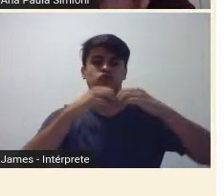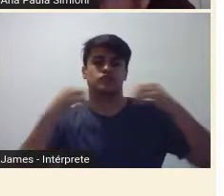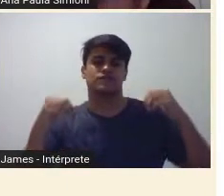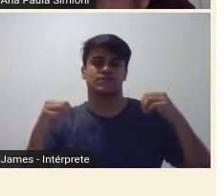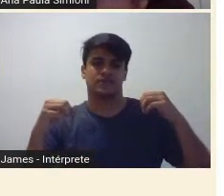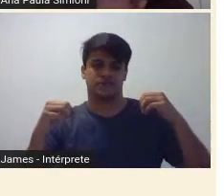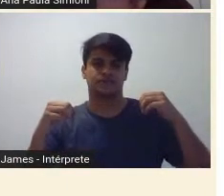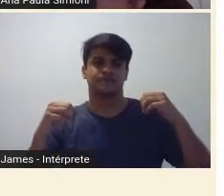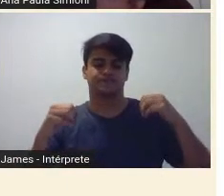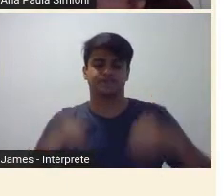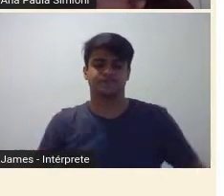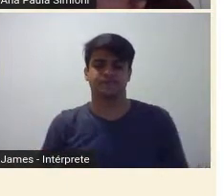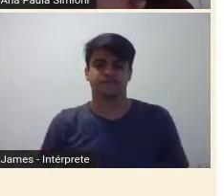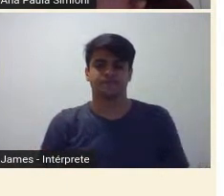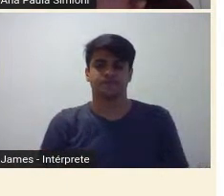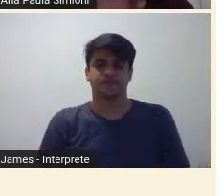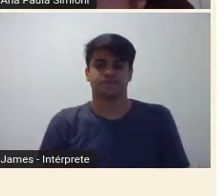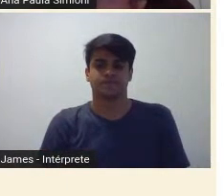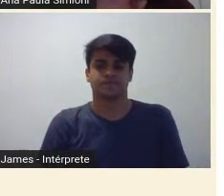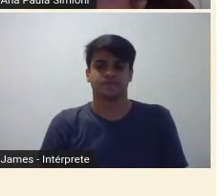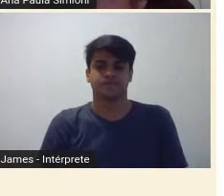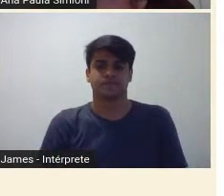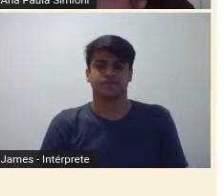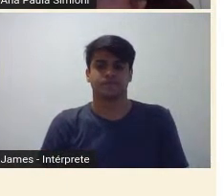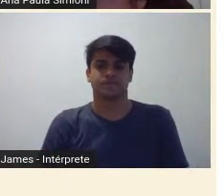peço para passar, mais um.